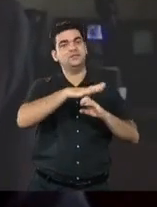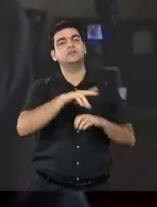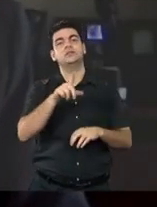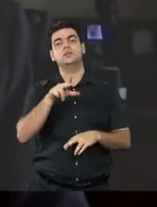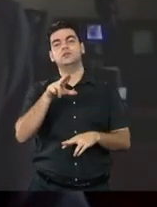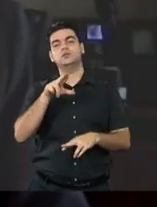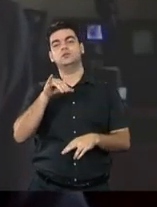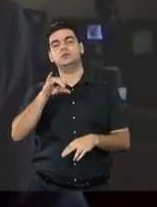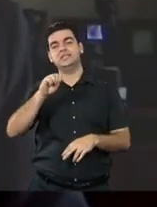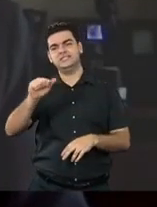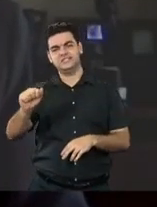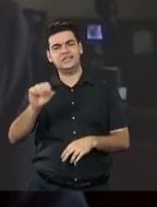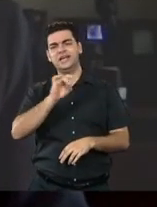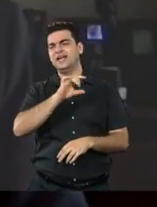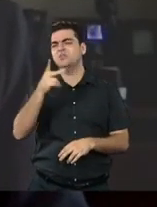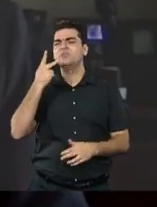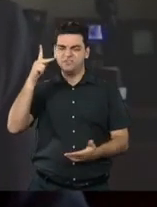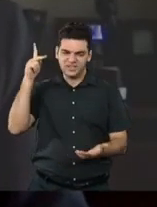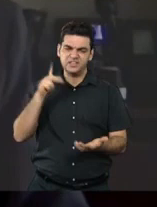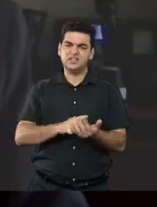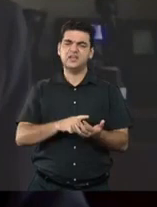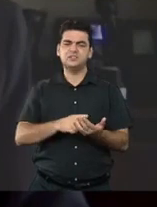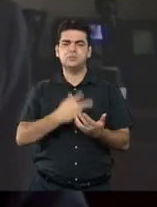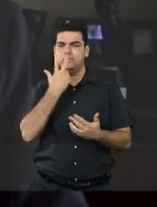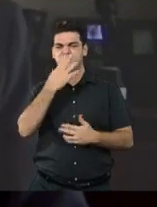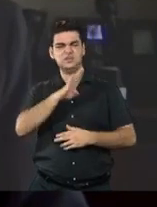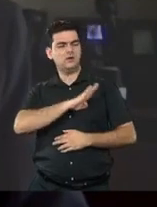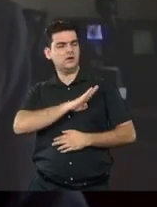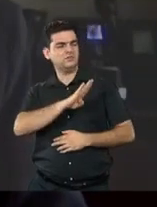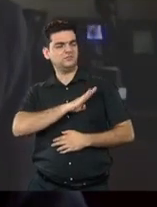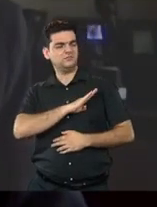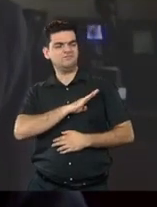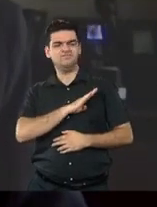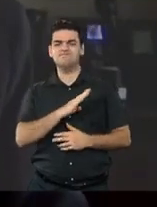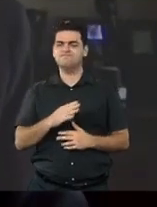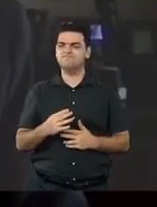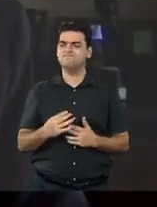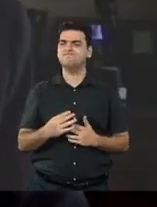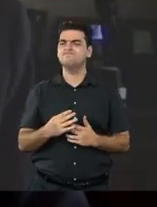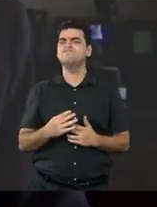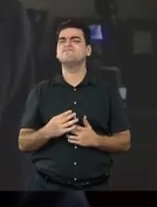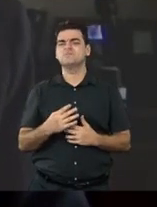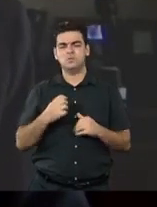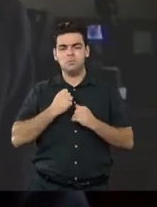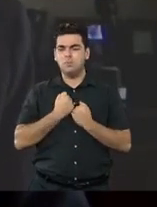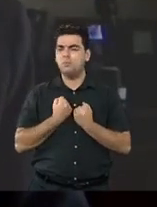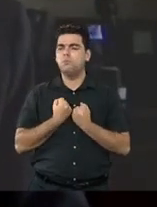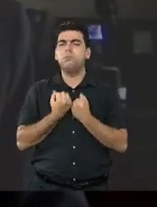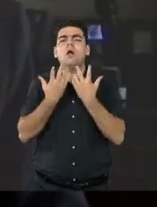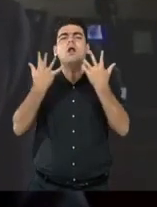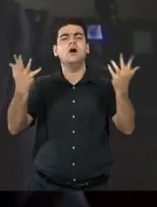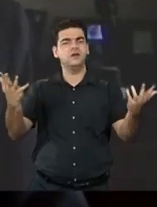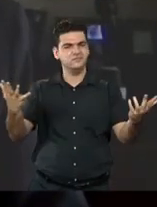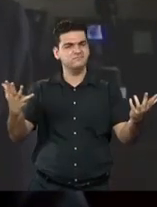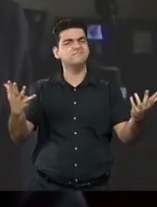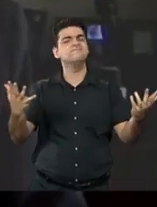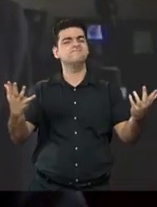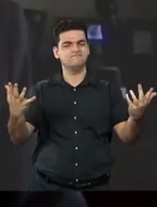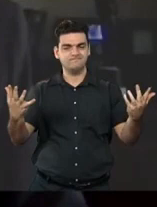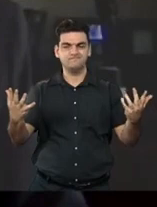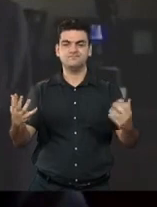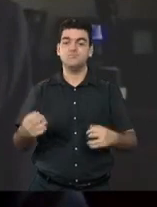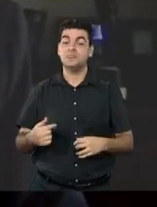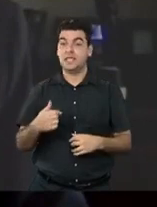franqueza e com fair play, eu diria. Porque a gente tem que ter